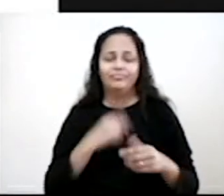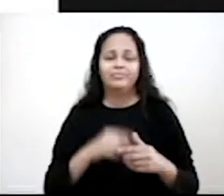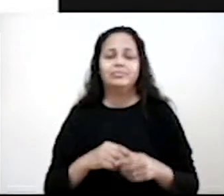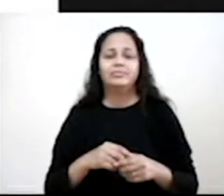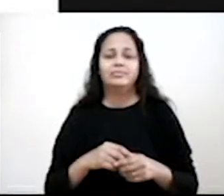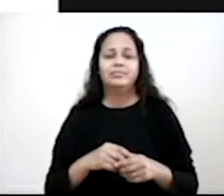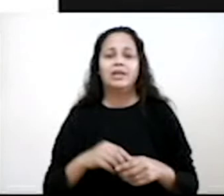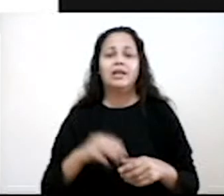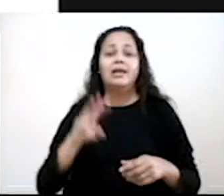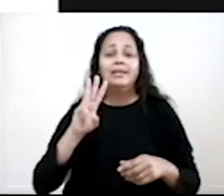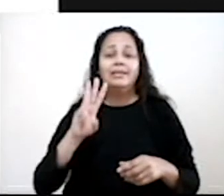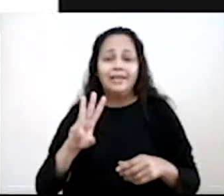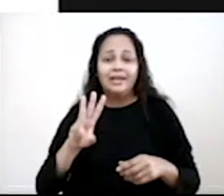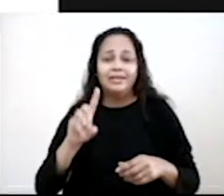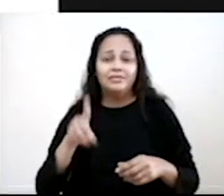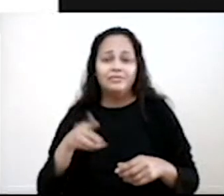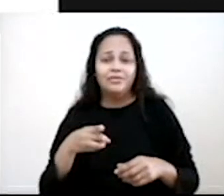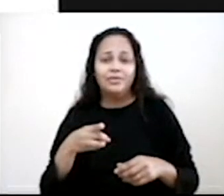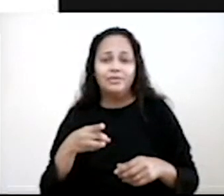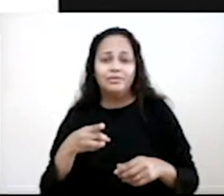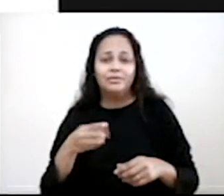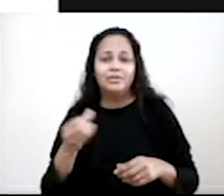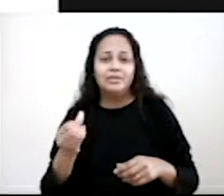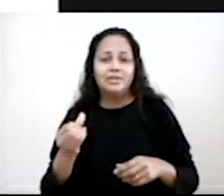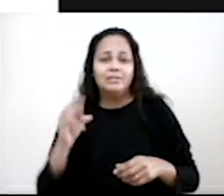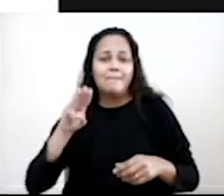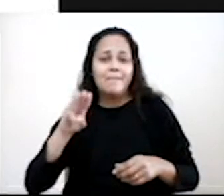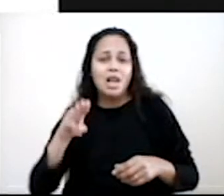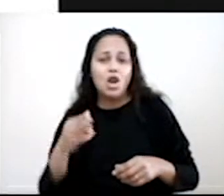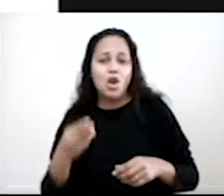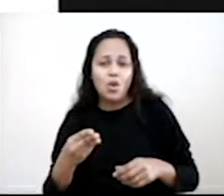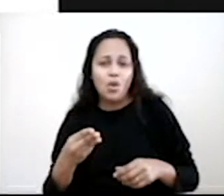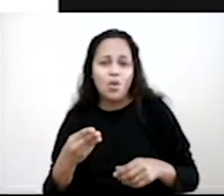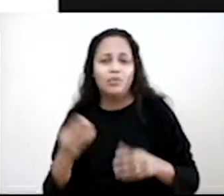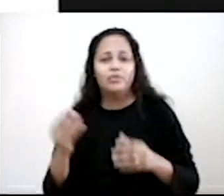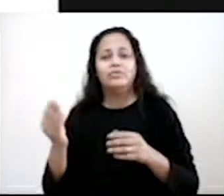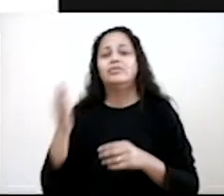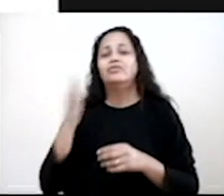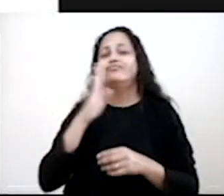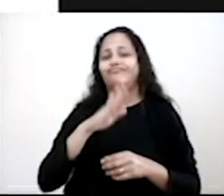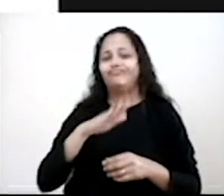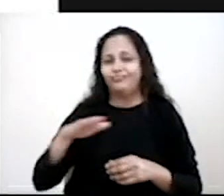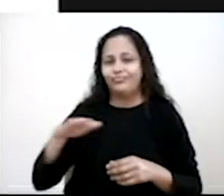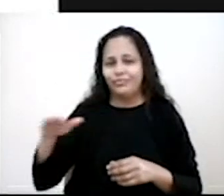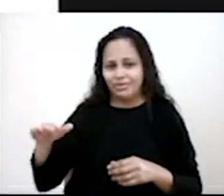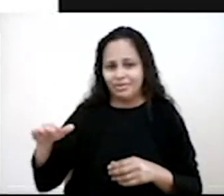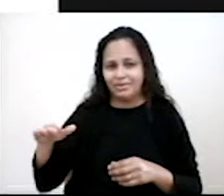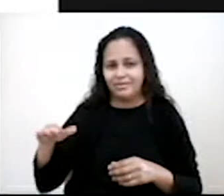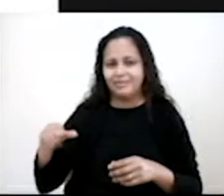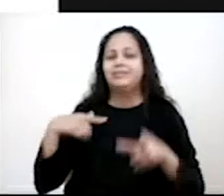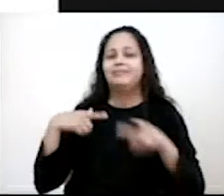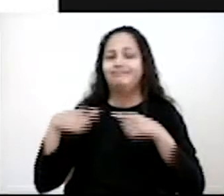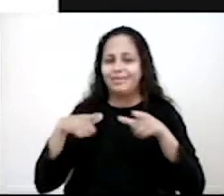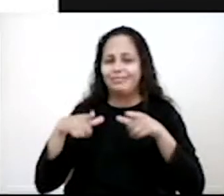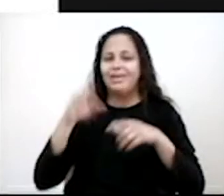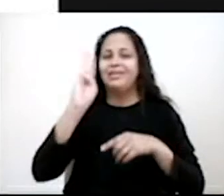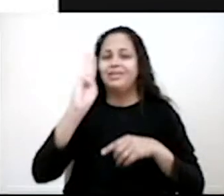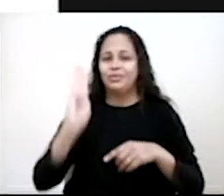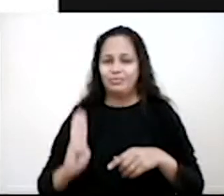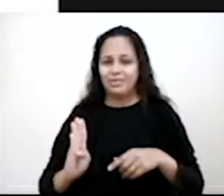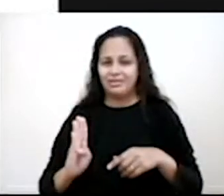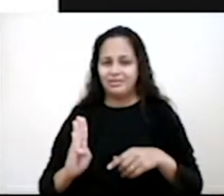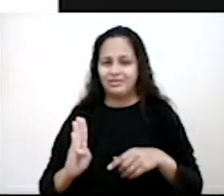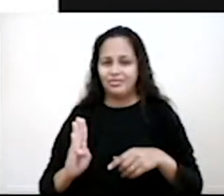3,3 milhões de crianças. Este é o número de meninos e meninas em situação de trabalho no Brasil.